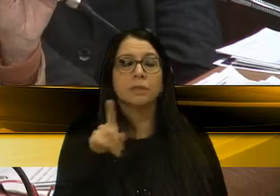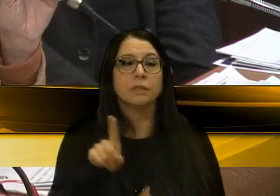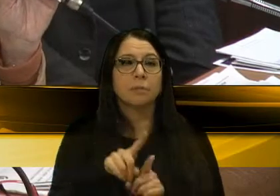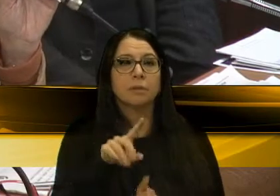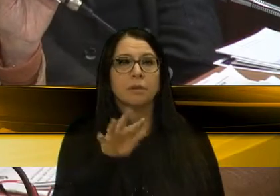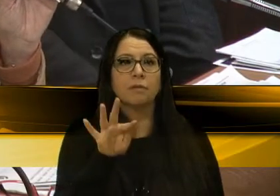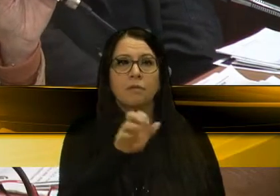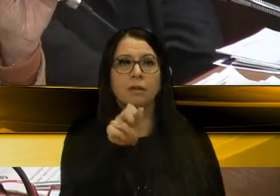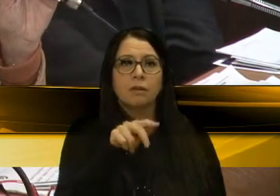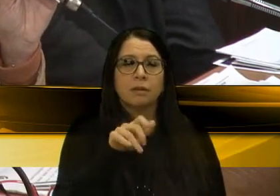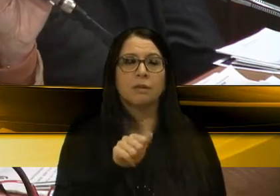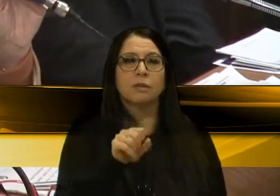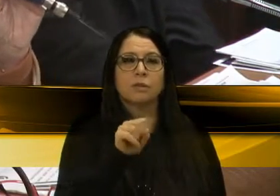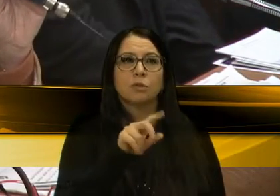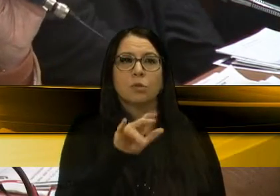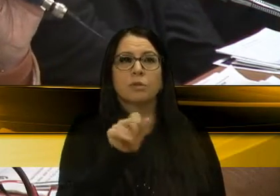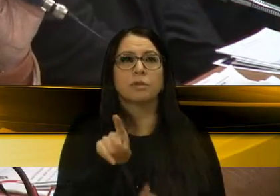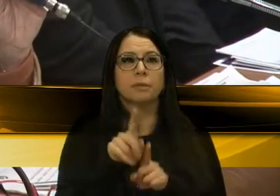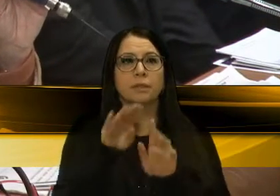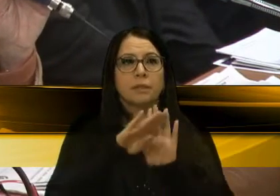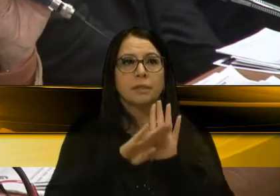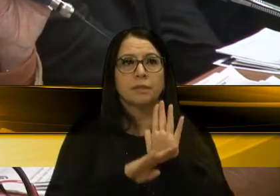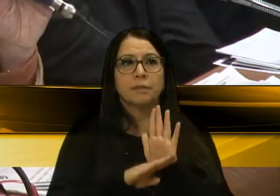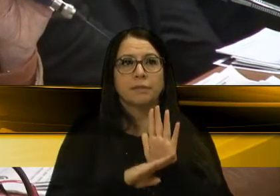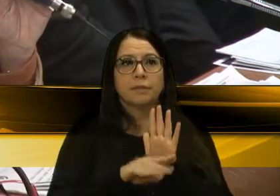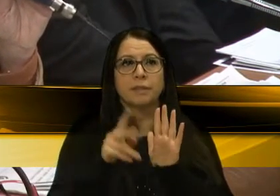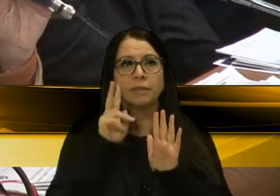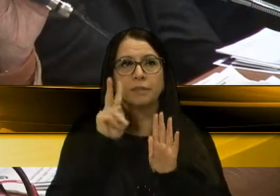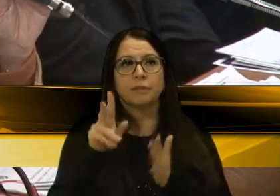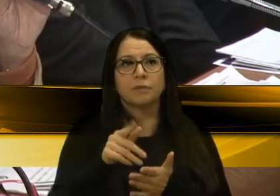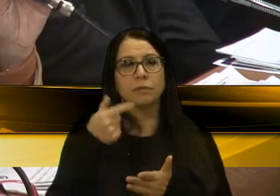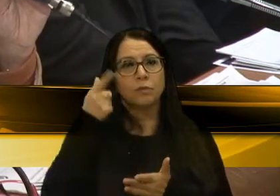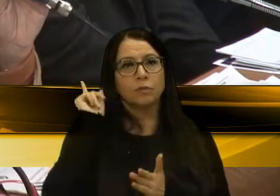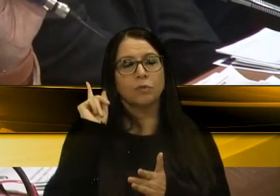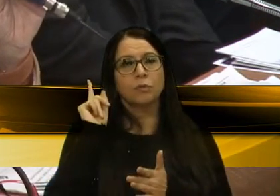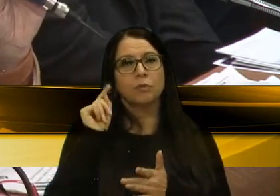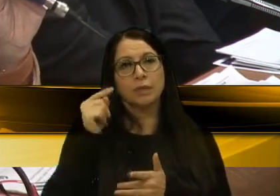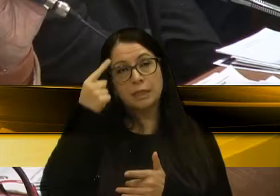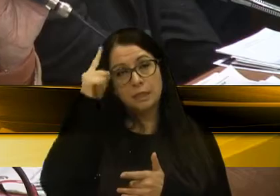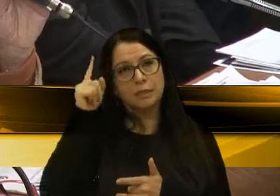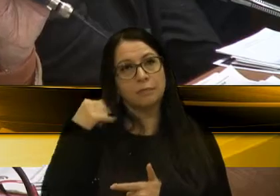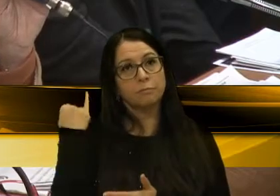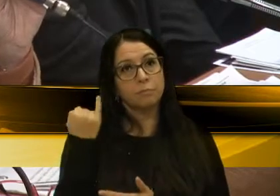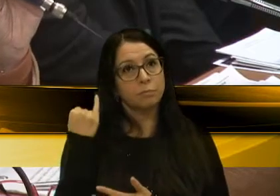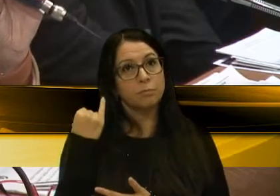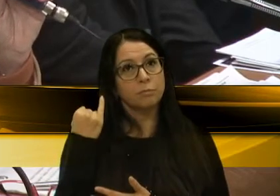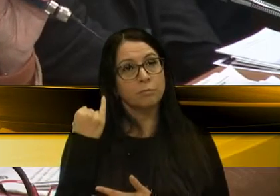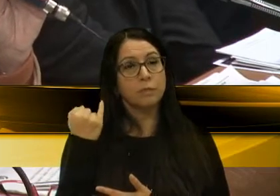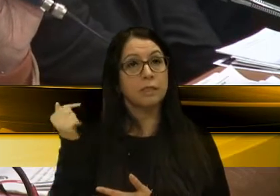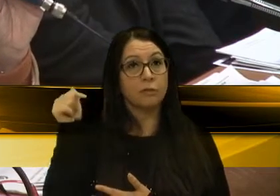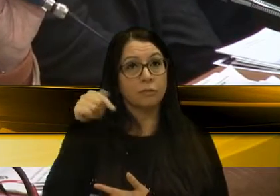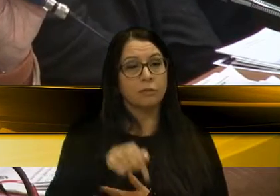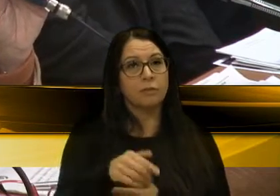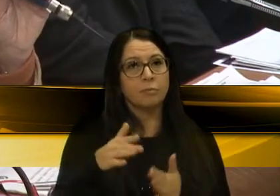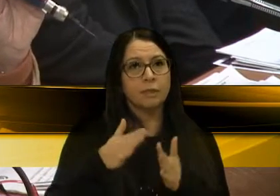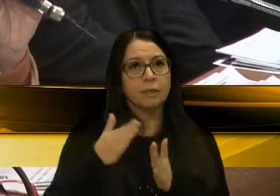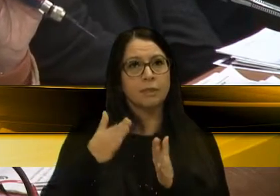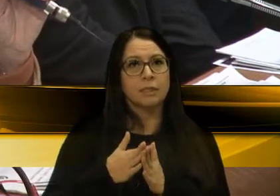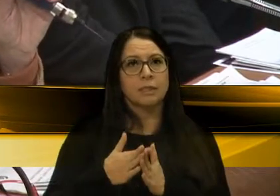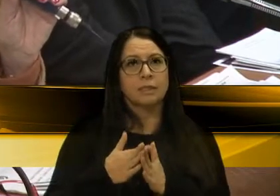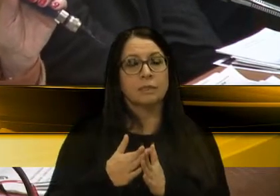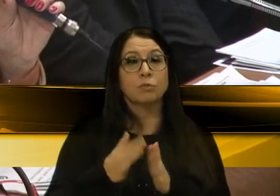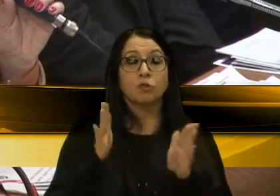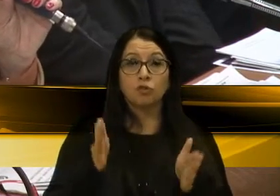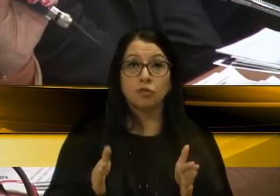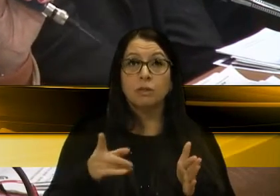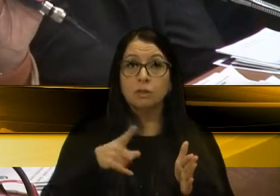na... Então, penso assim, está... Eu vejo que ontem foi uma iniciativa importante, onde veio para esta casa o que já